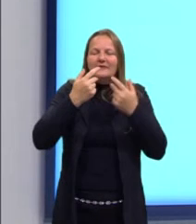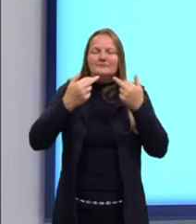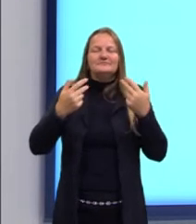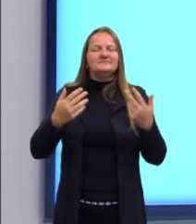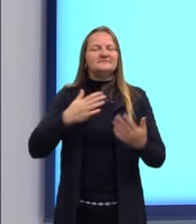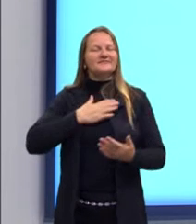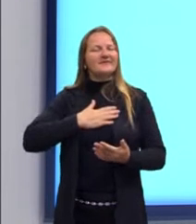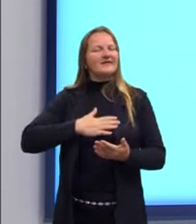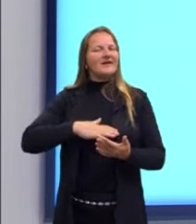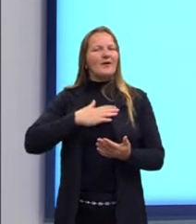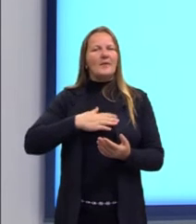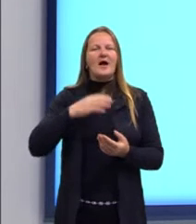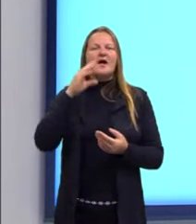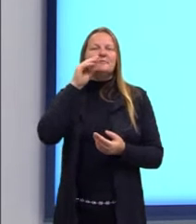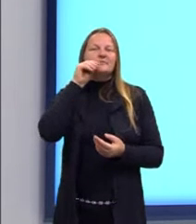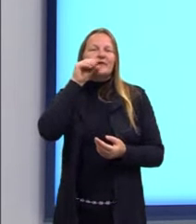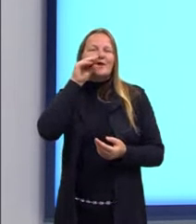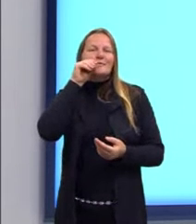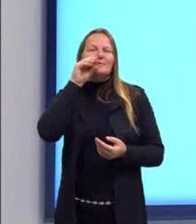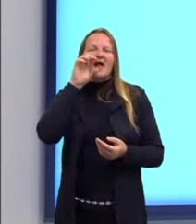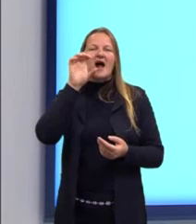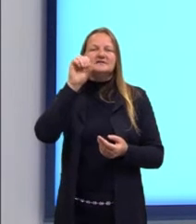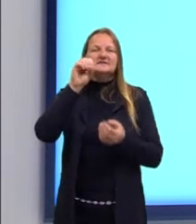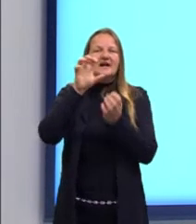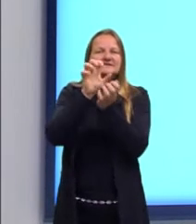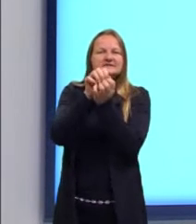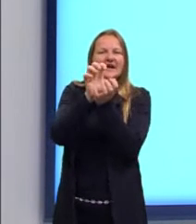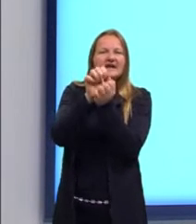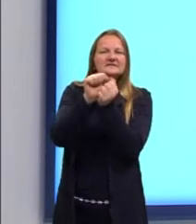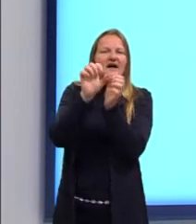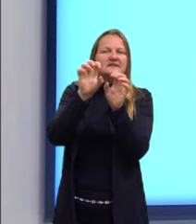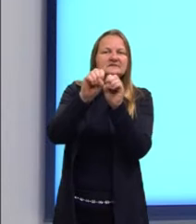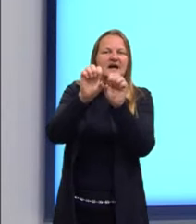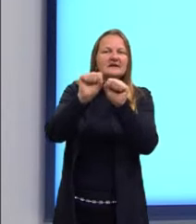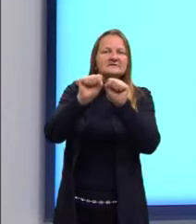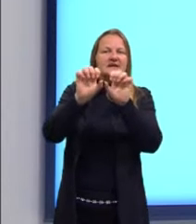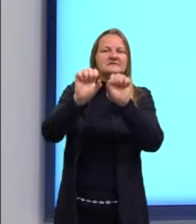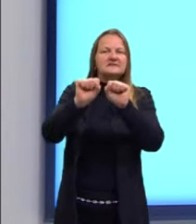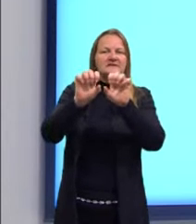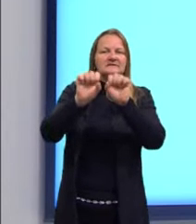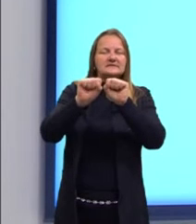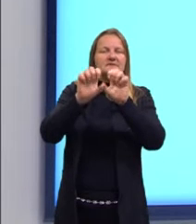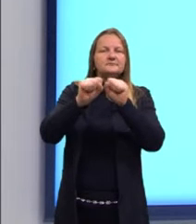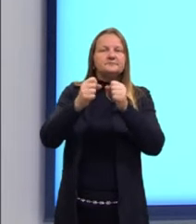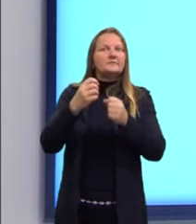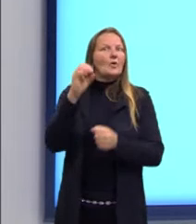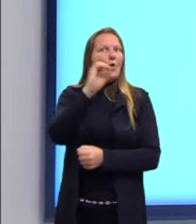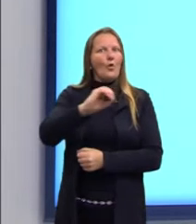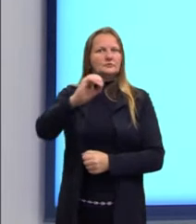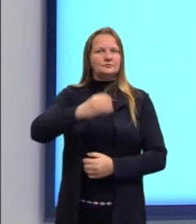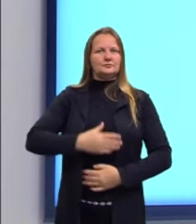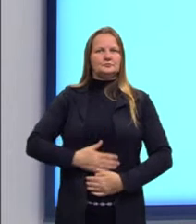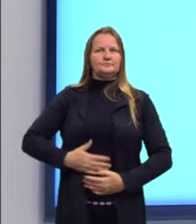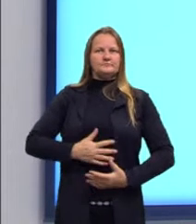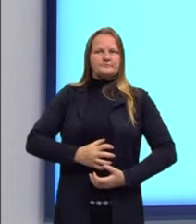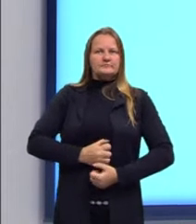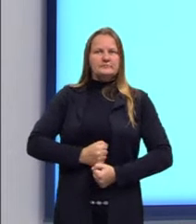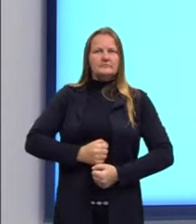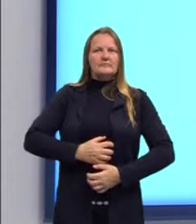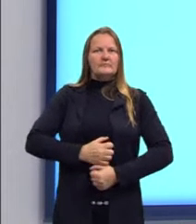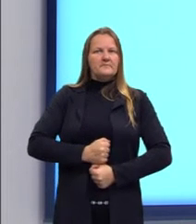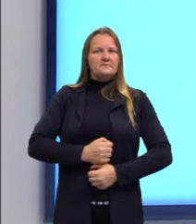alimentos. Então, a mastigação, ela é muito importante, né, na digestão dos alimentos. Então, ali que